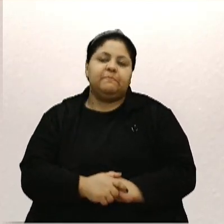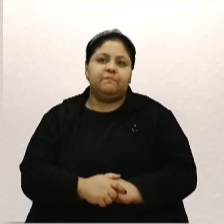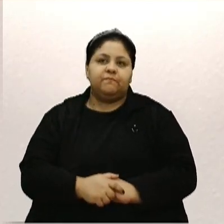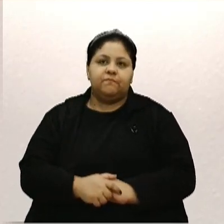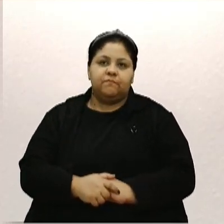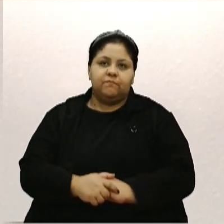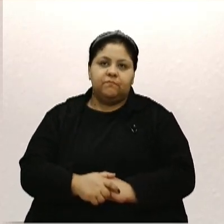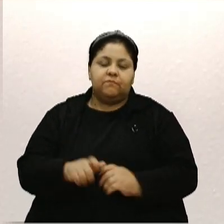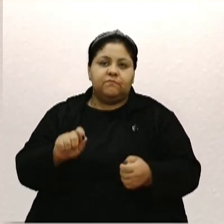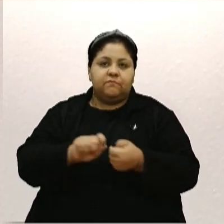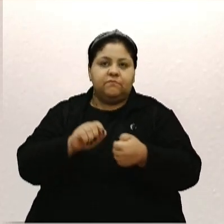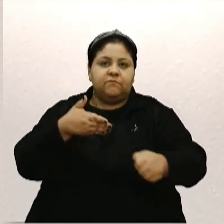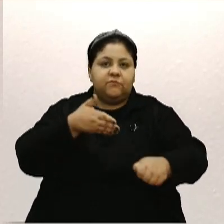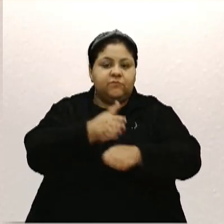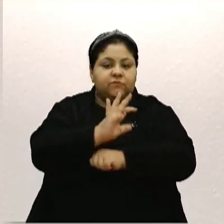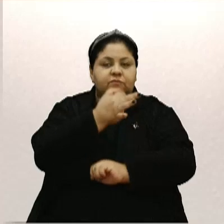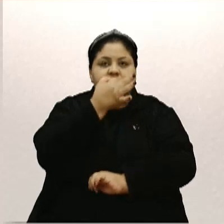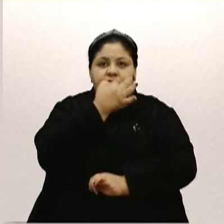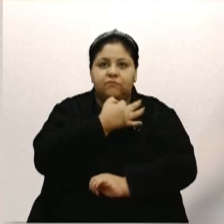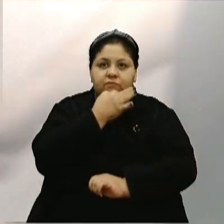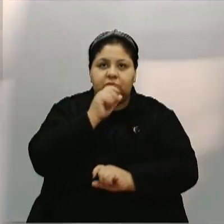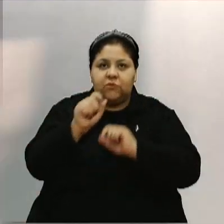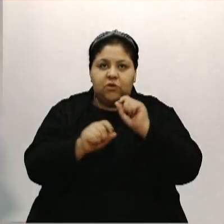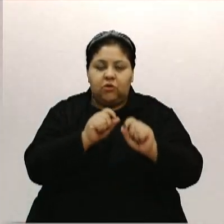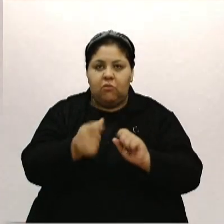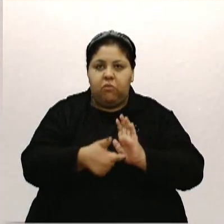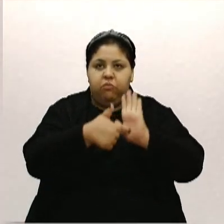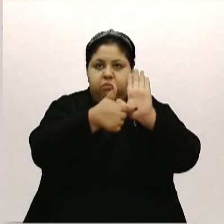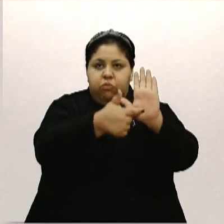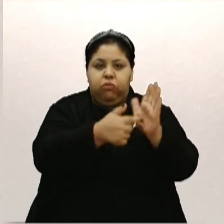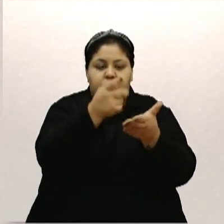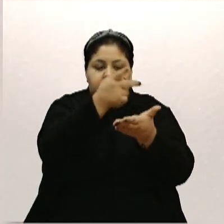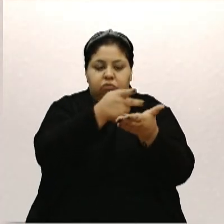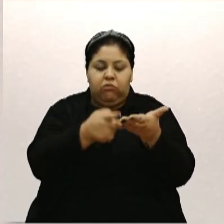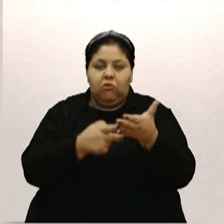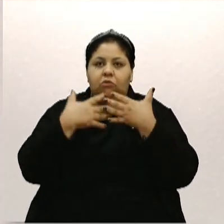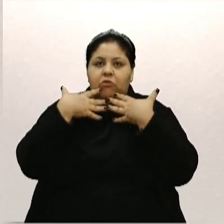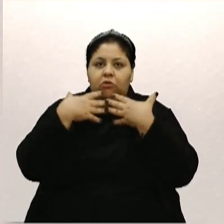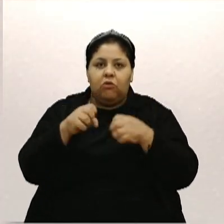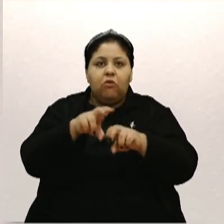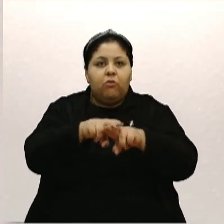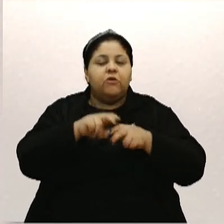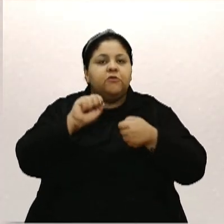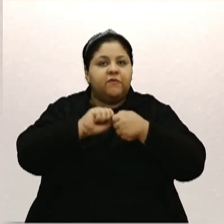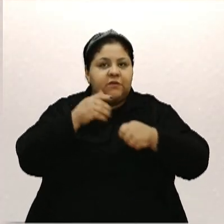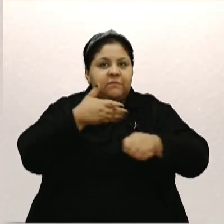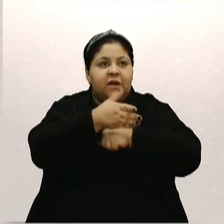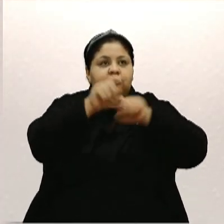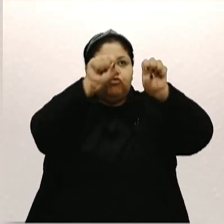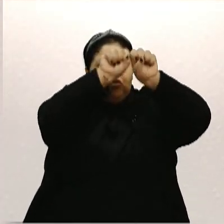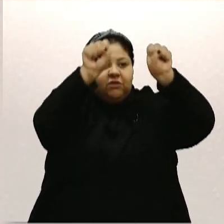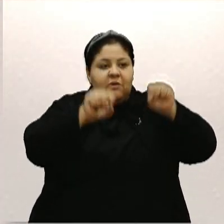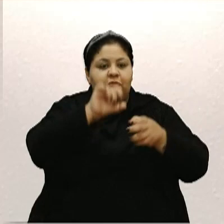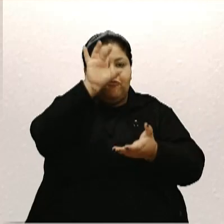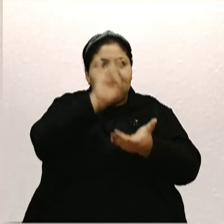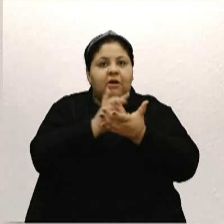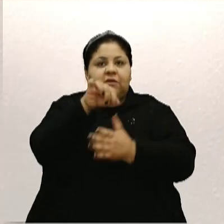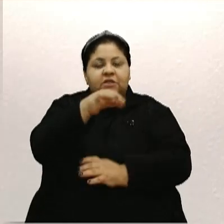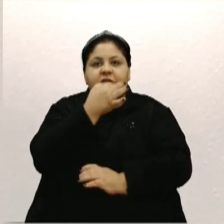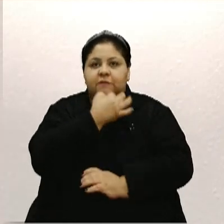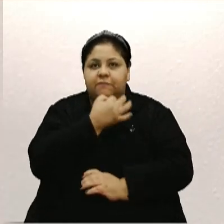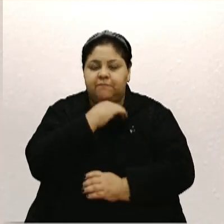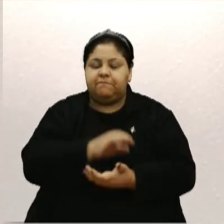Consta na cartografia do município, conforme mapas desta secretaria, portanto, integra o sistema viário oficial do município.